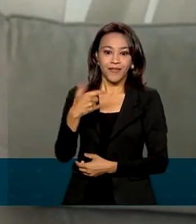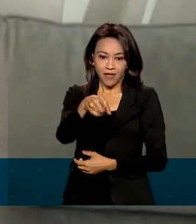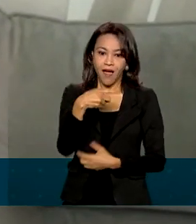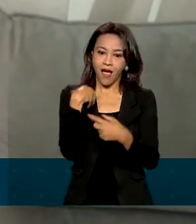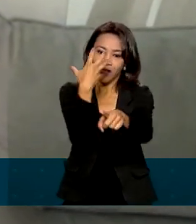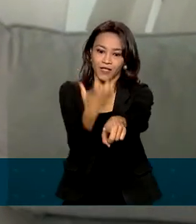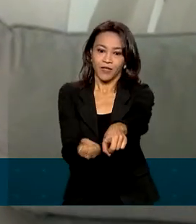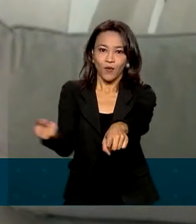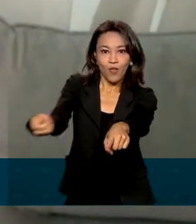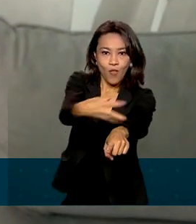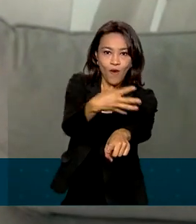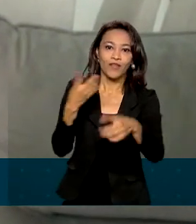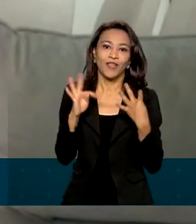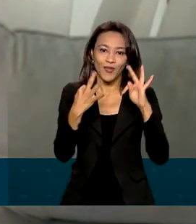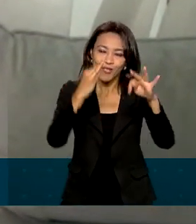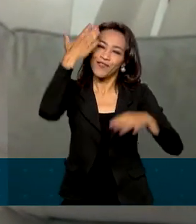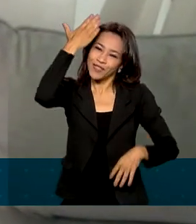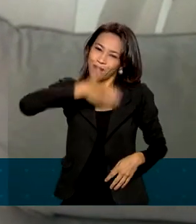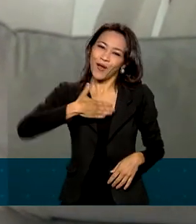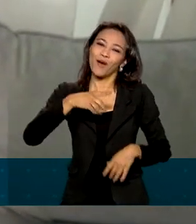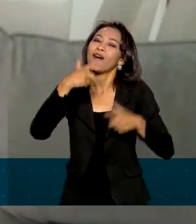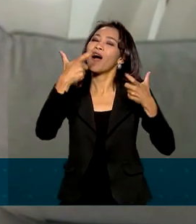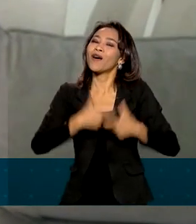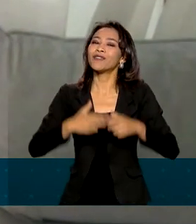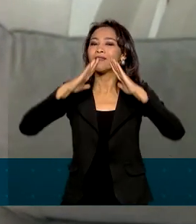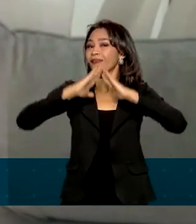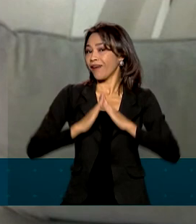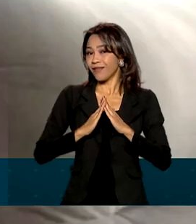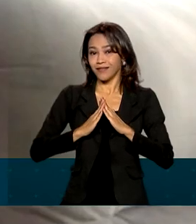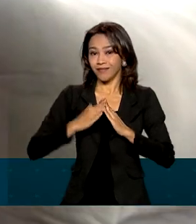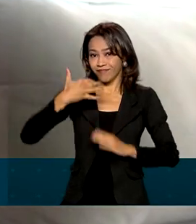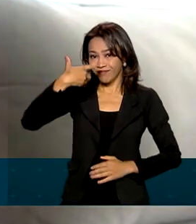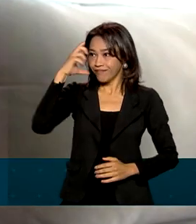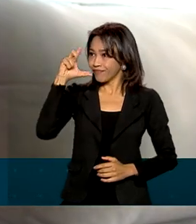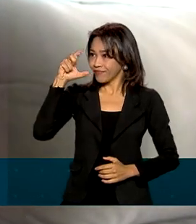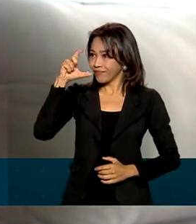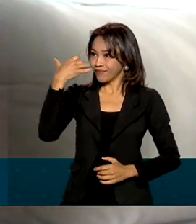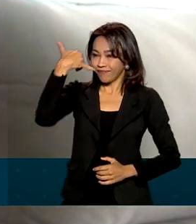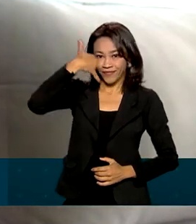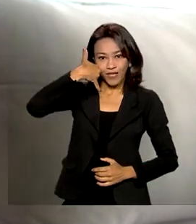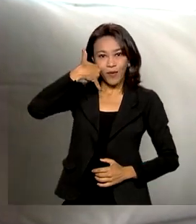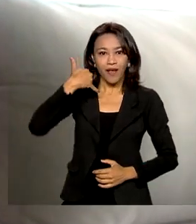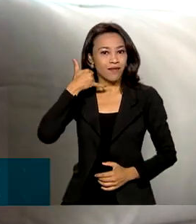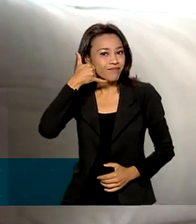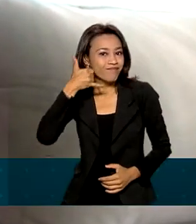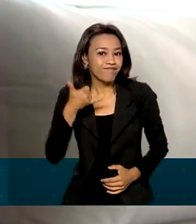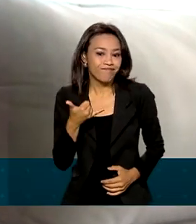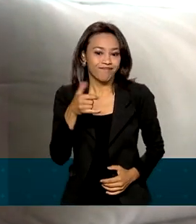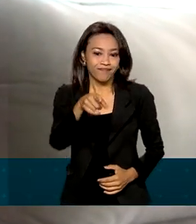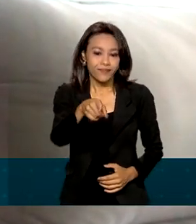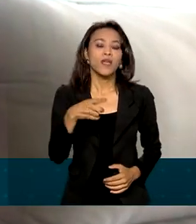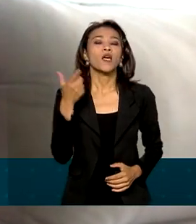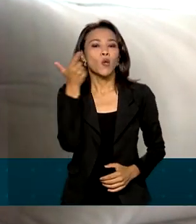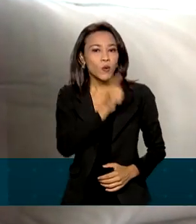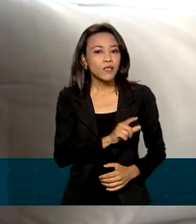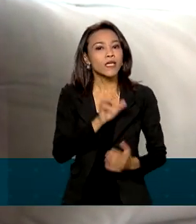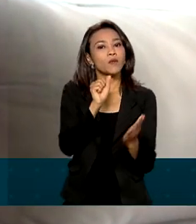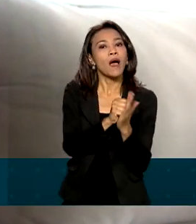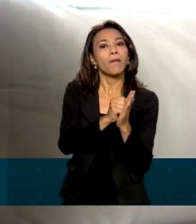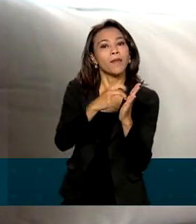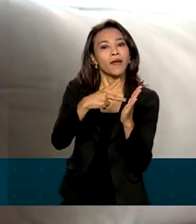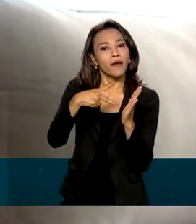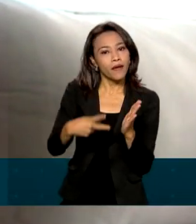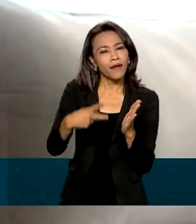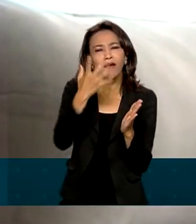tecnologia e fez a prova de vida no conforto de casa. Fiz pelo meu celular mesmo, no aplicativo MeuGolv. O